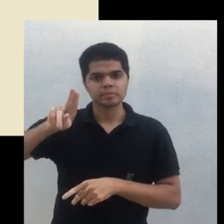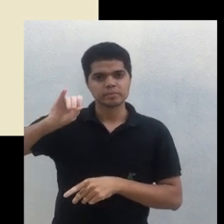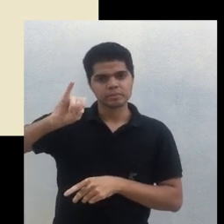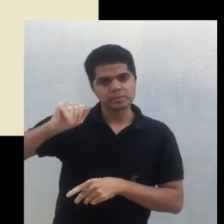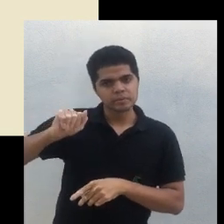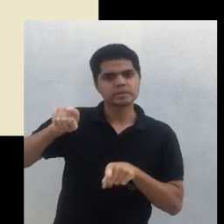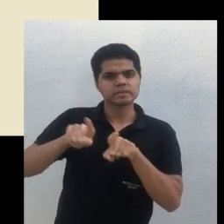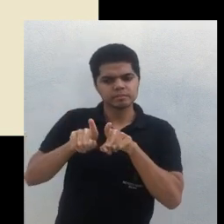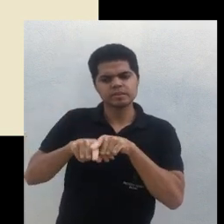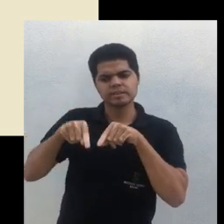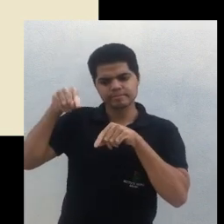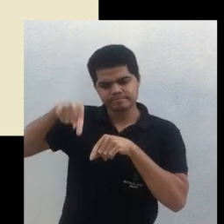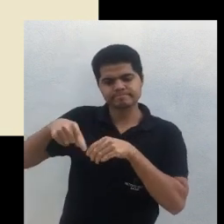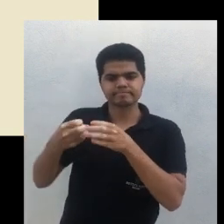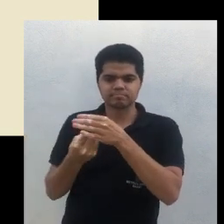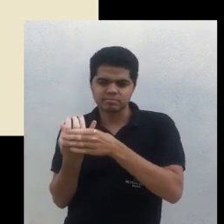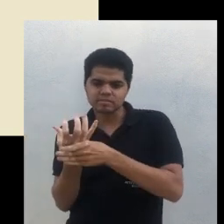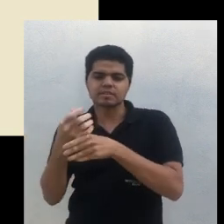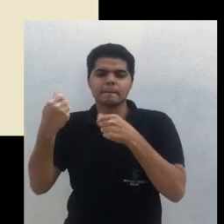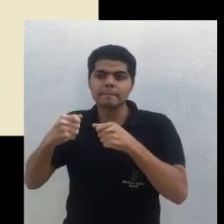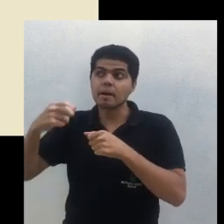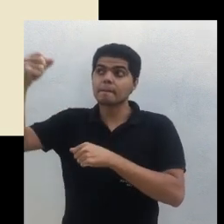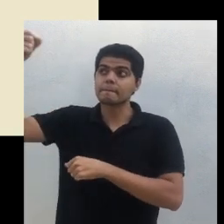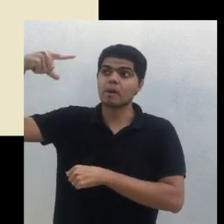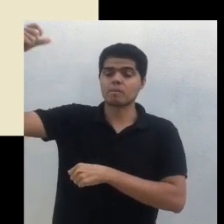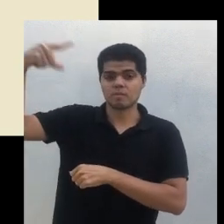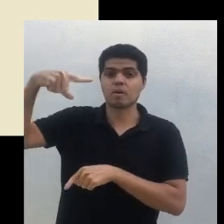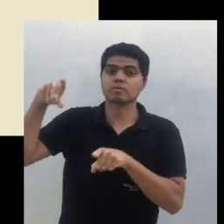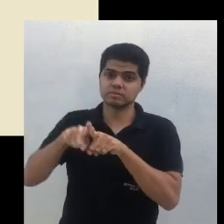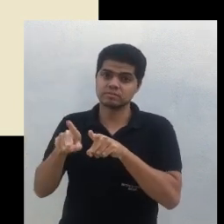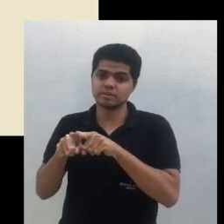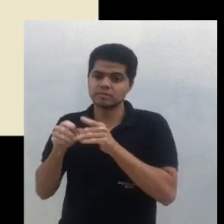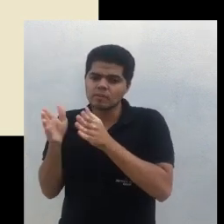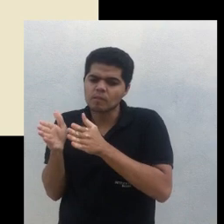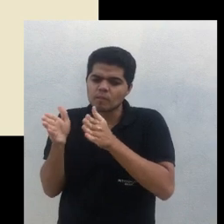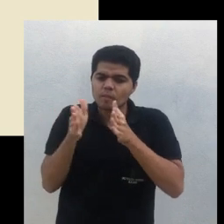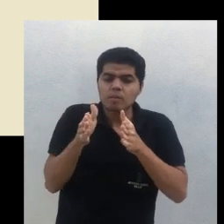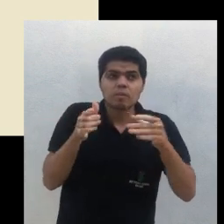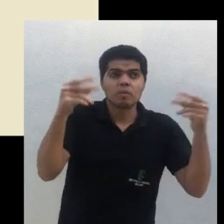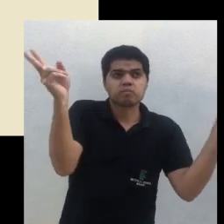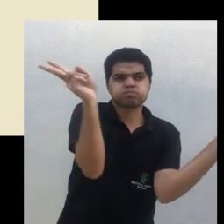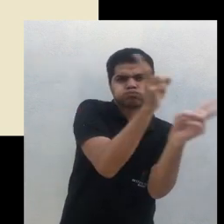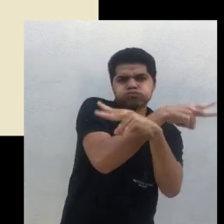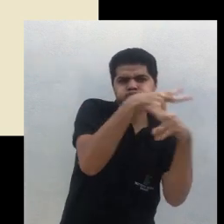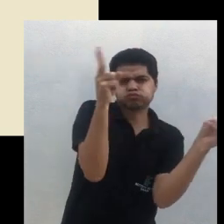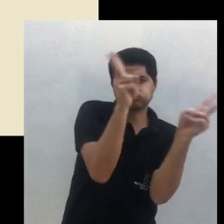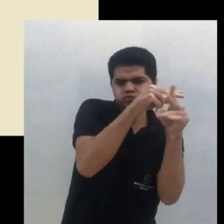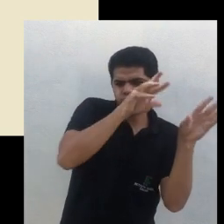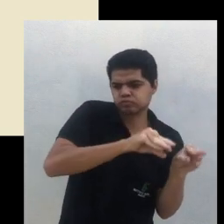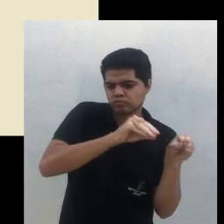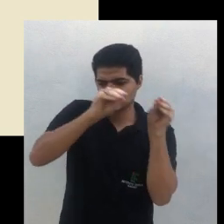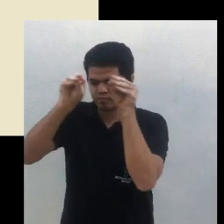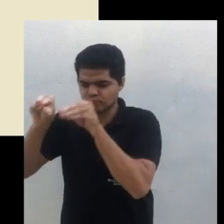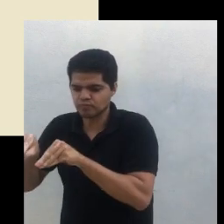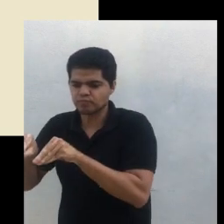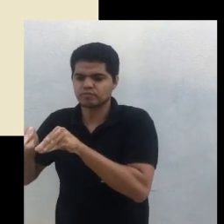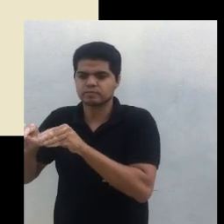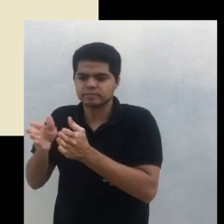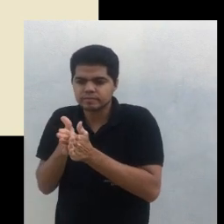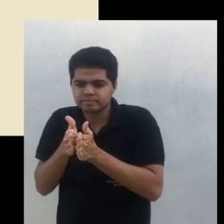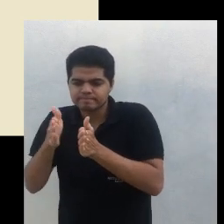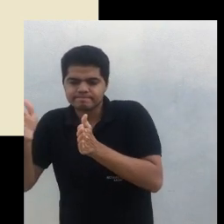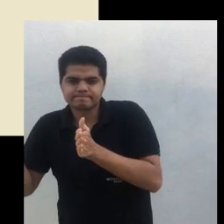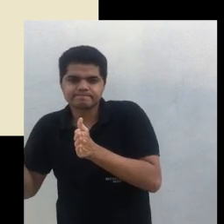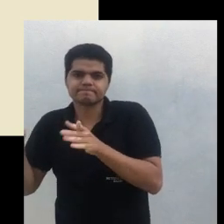aí em outra região aqui eu posso usar a pupunha em outra região eu posso usar a banana ou alguma outra